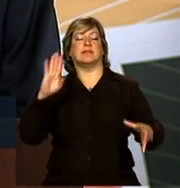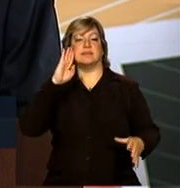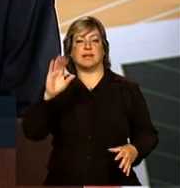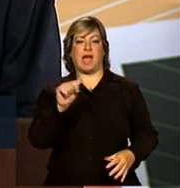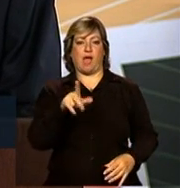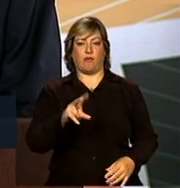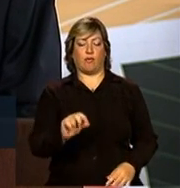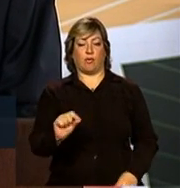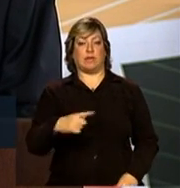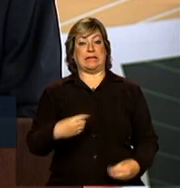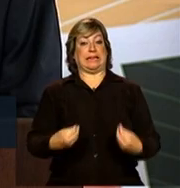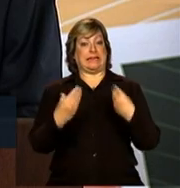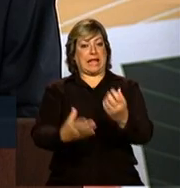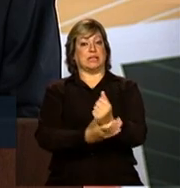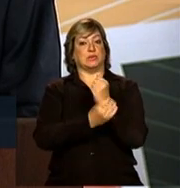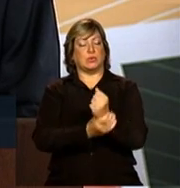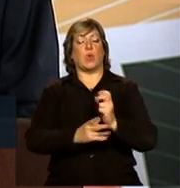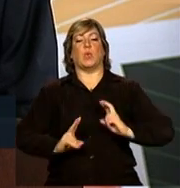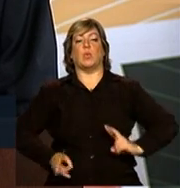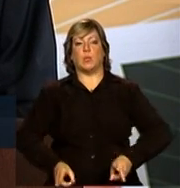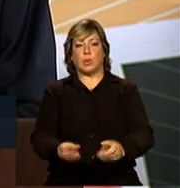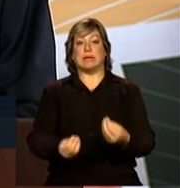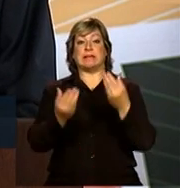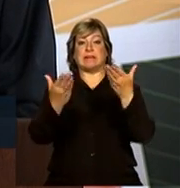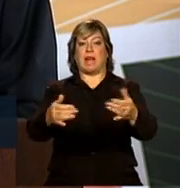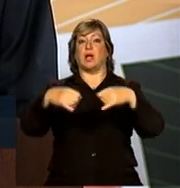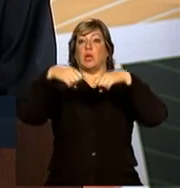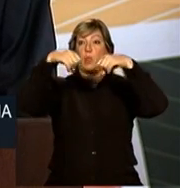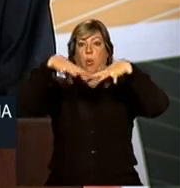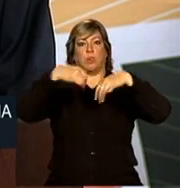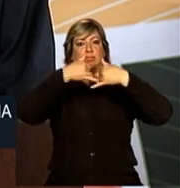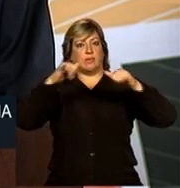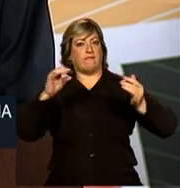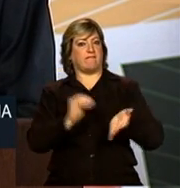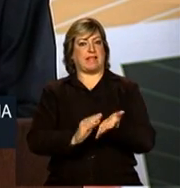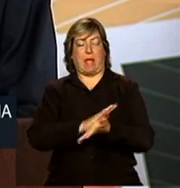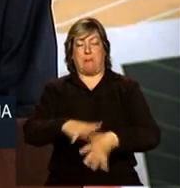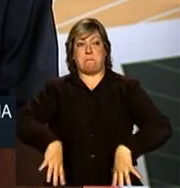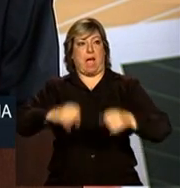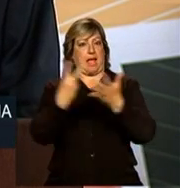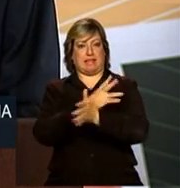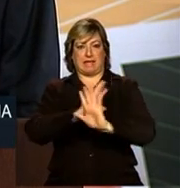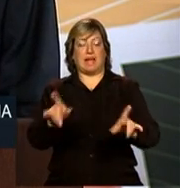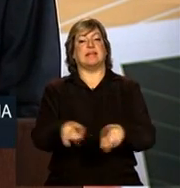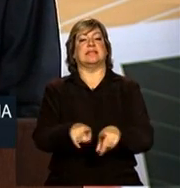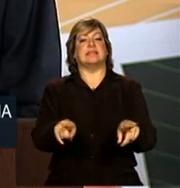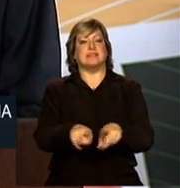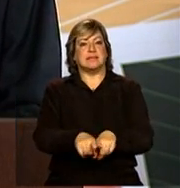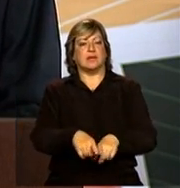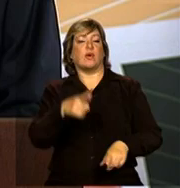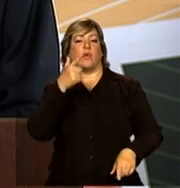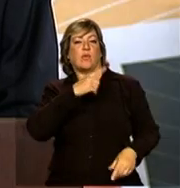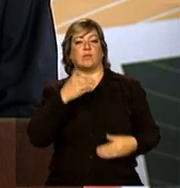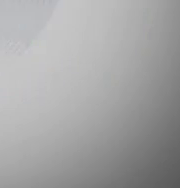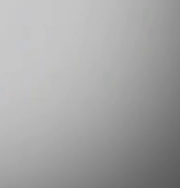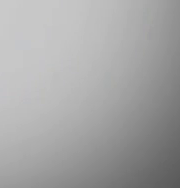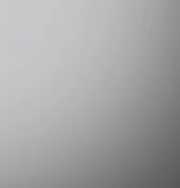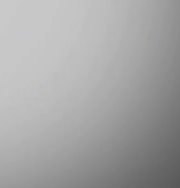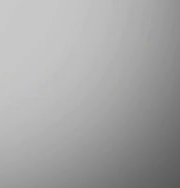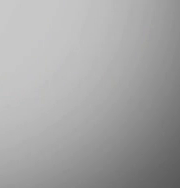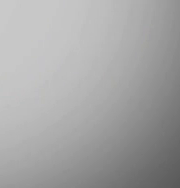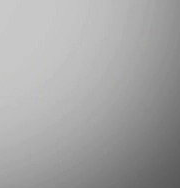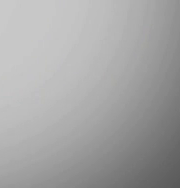a continuidade da prestação do serviço e acelera os efeitos da modicidade tarifária.